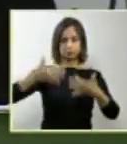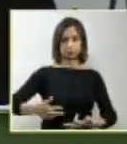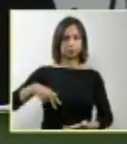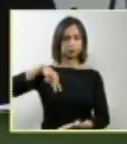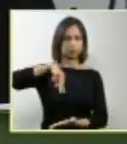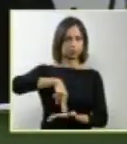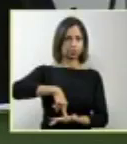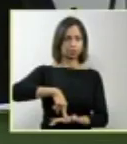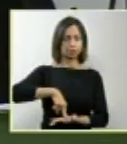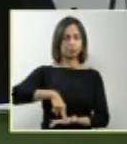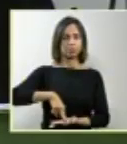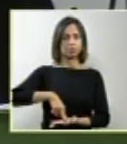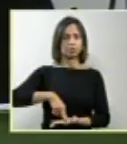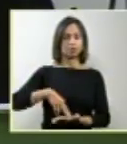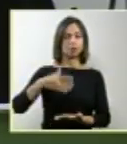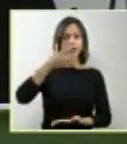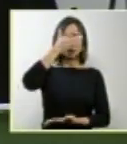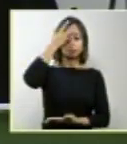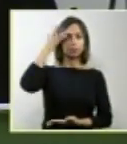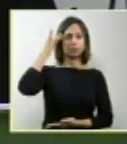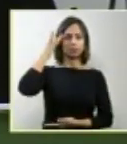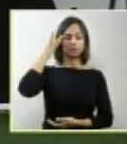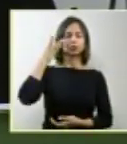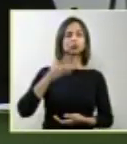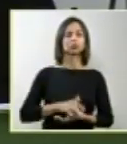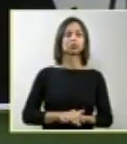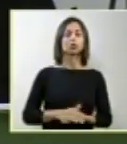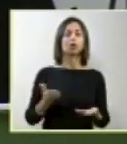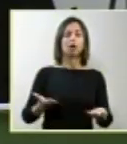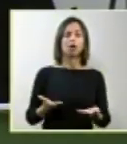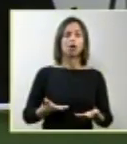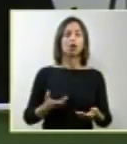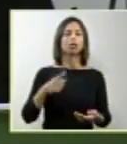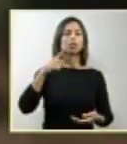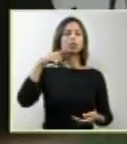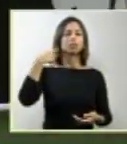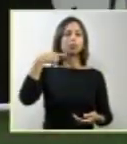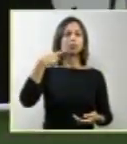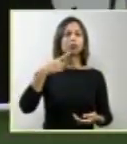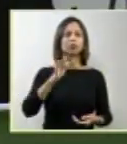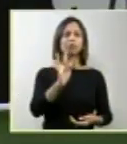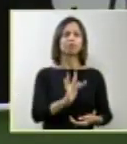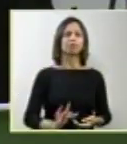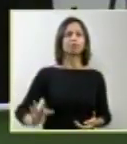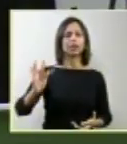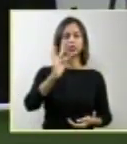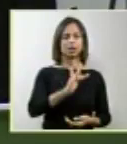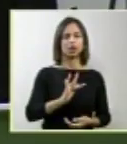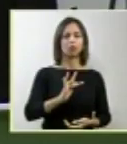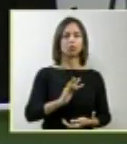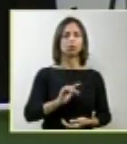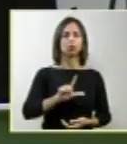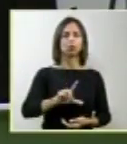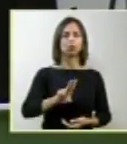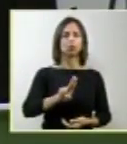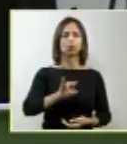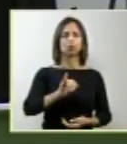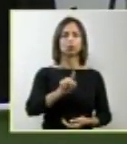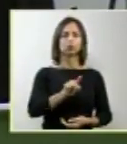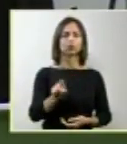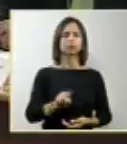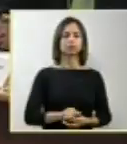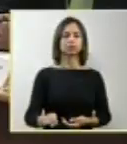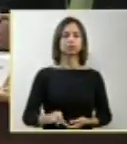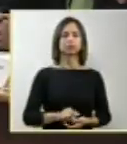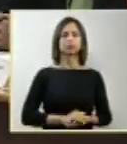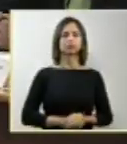para ouvir agora o deputado federal Luiz Bassuma. A sua